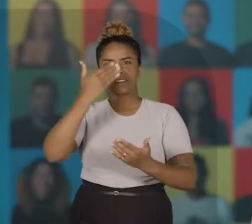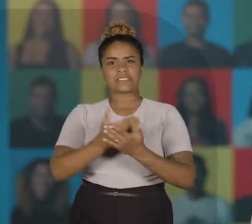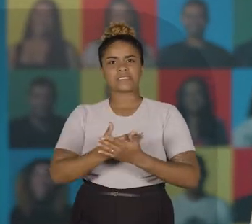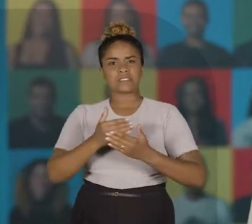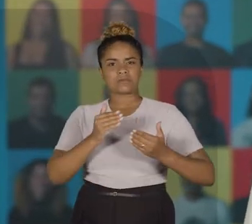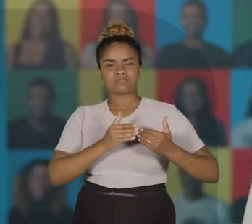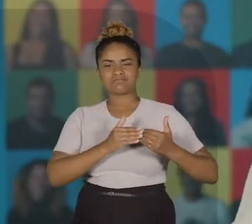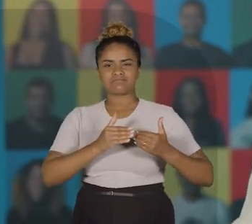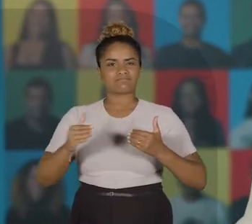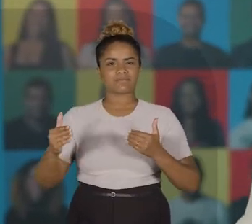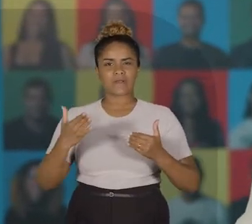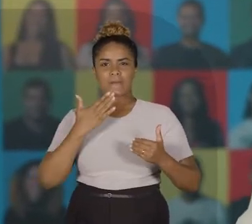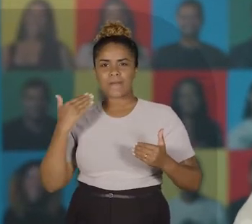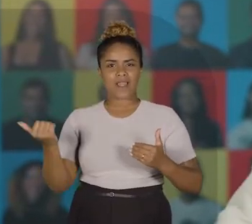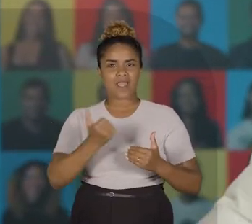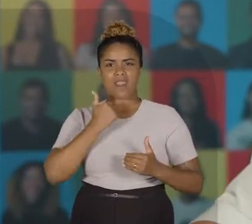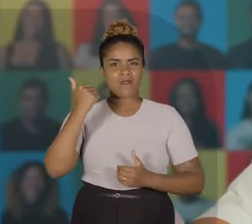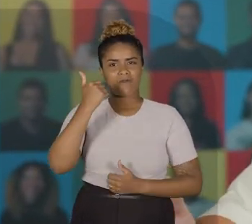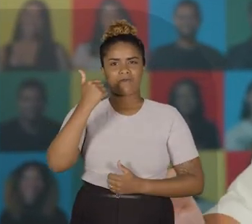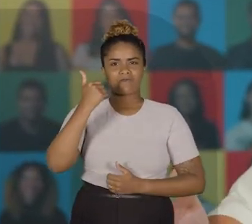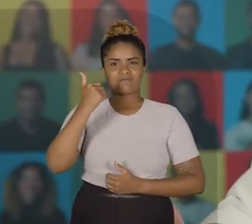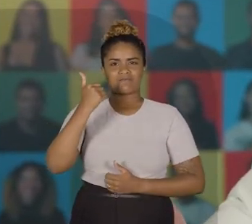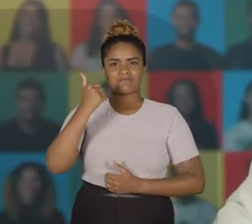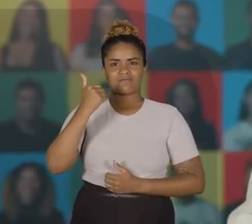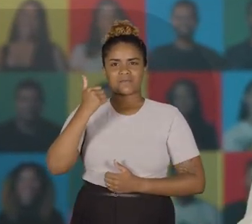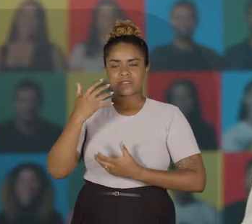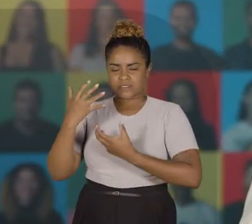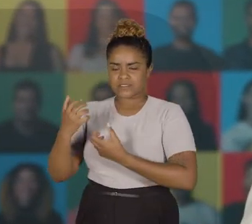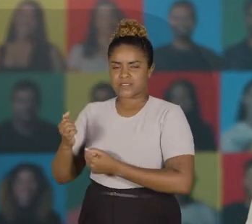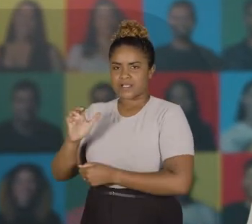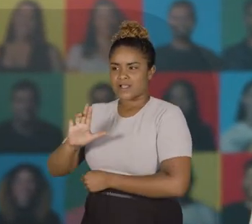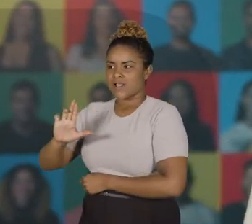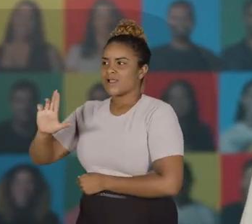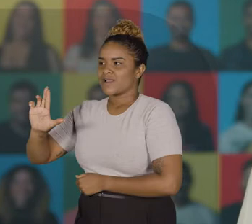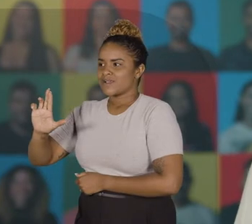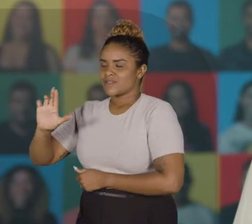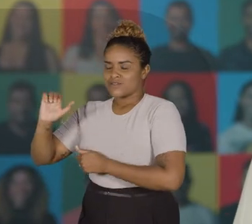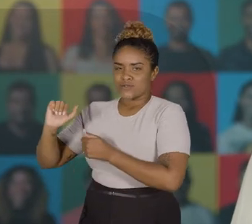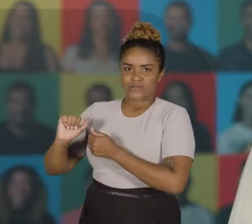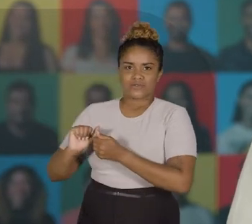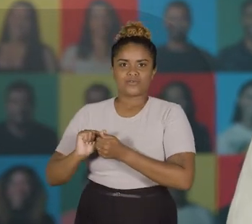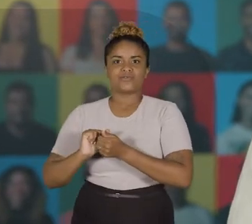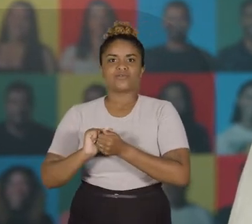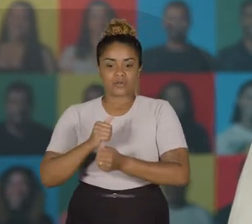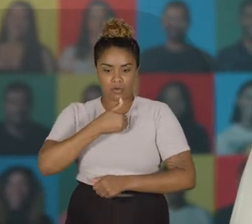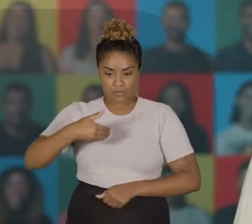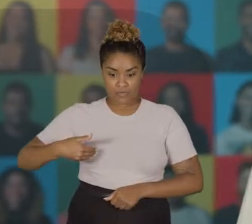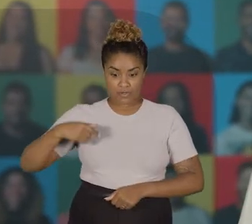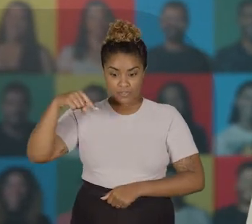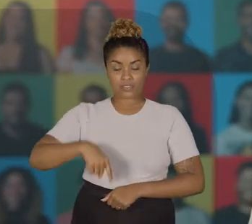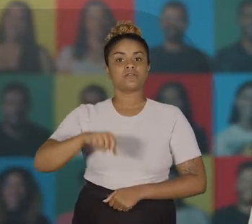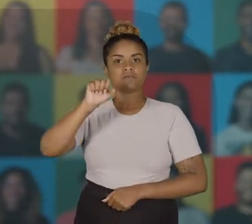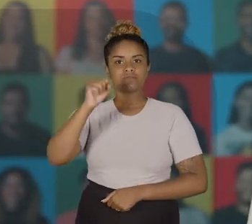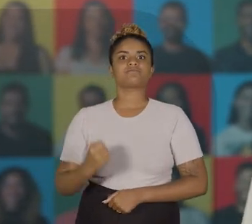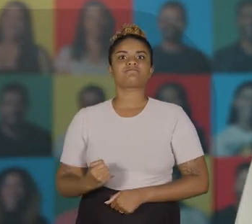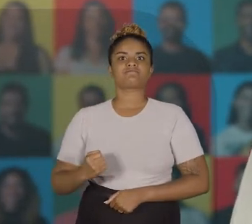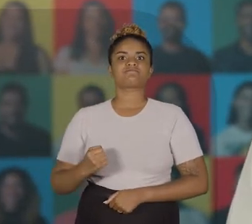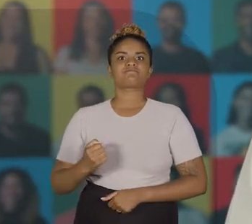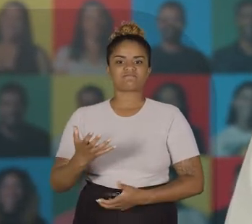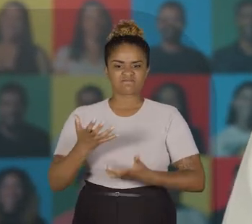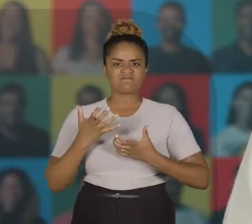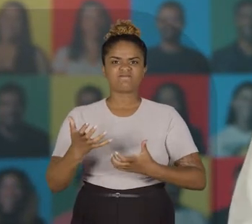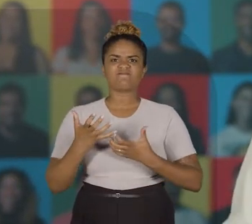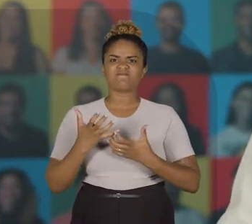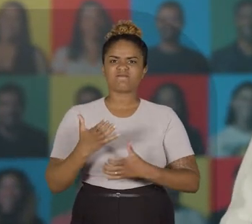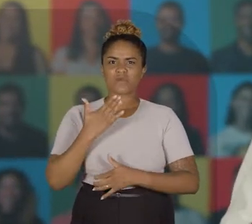viver dias melhores. Receber o chamado de Lula para ser o governador de Sergipe me fez querer fazer ainda mais e